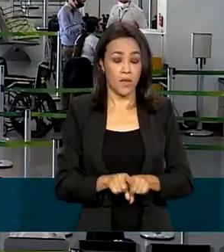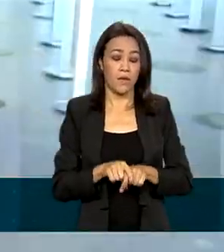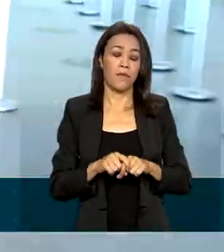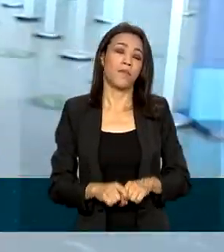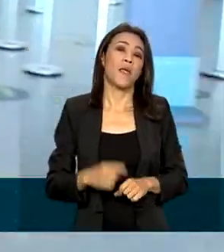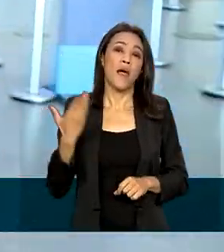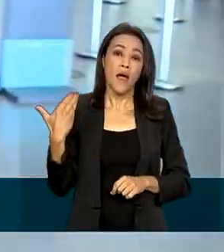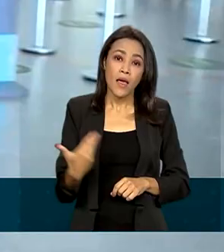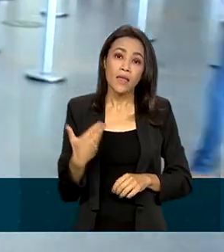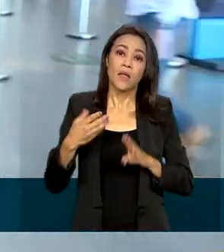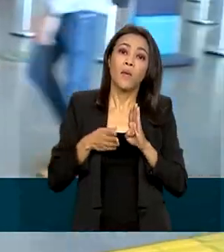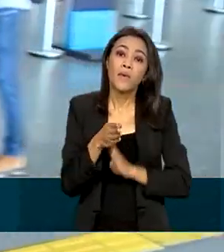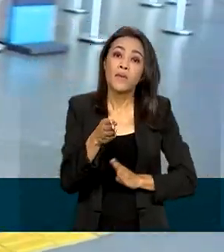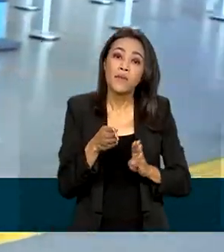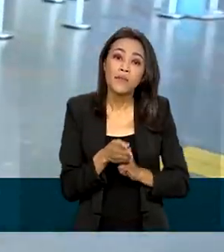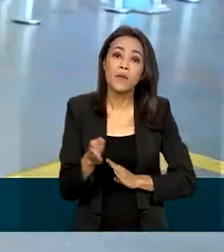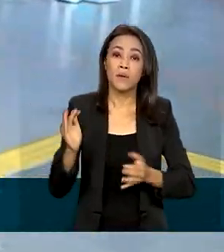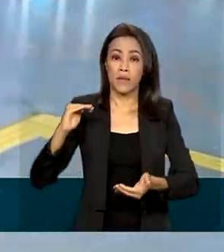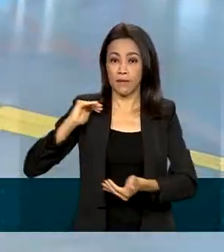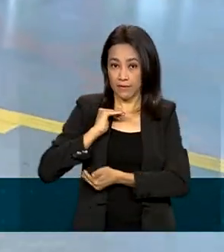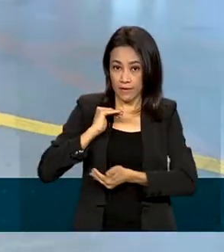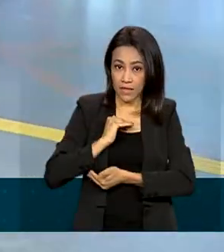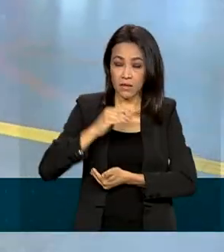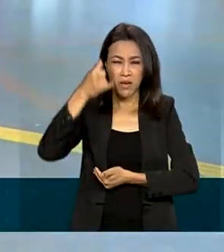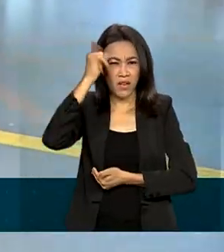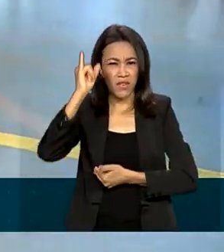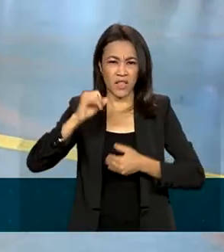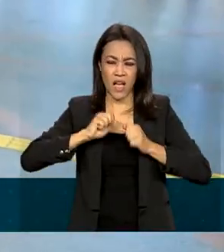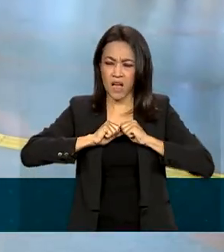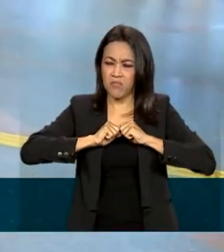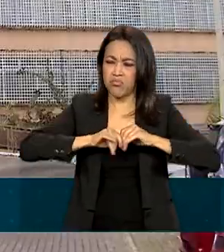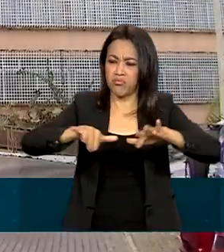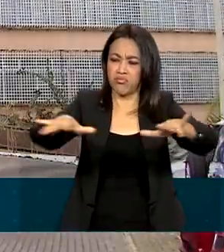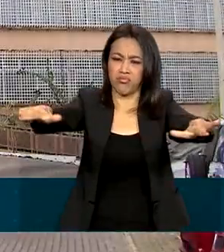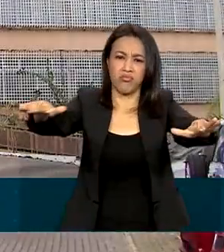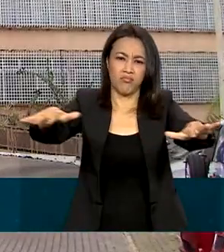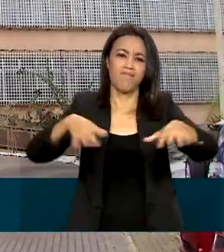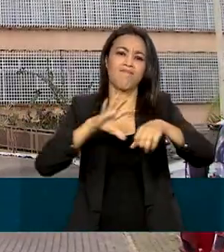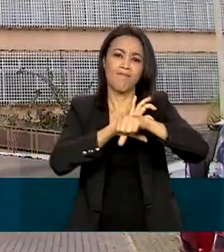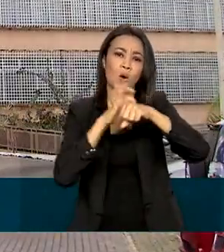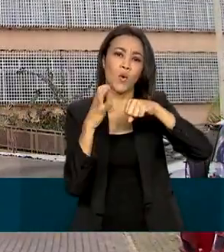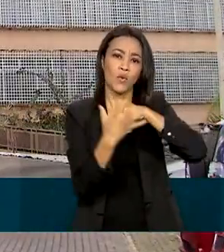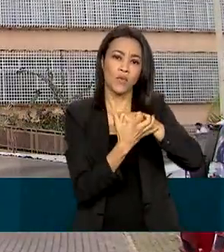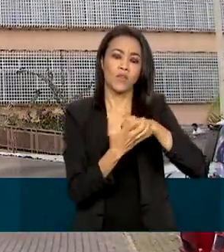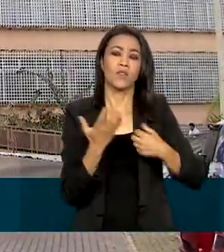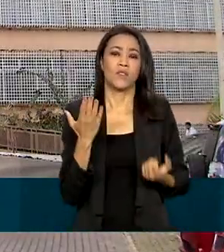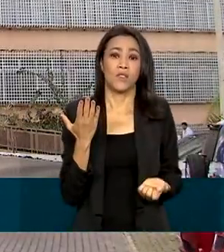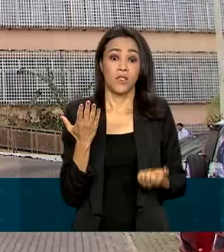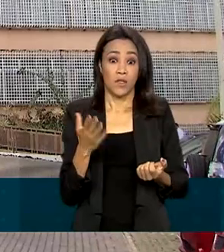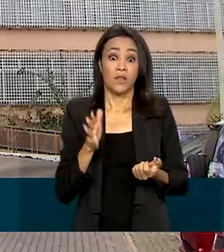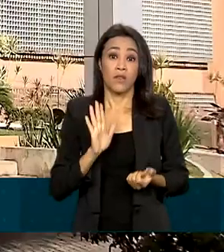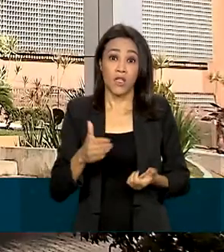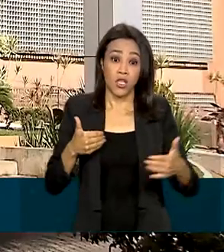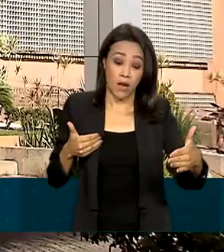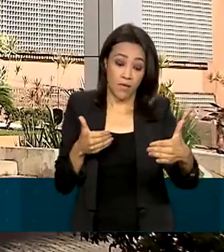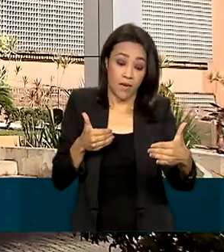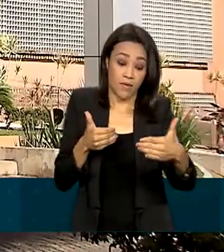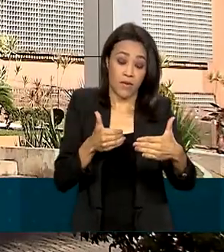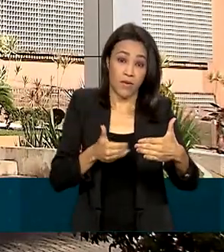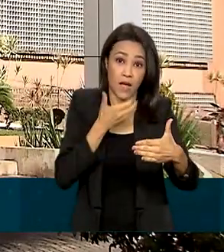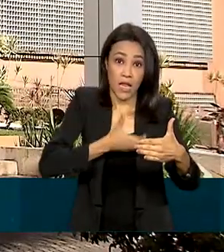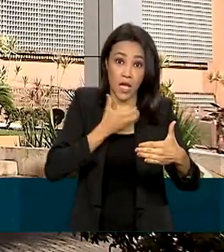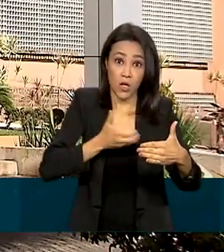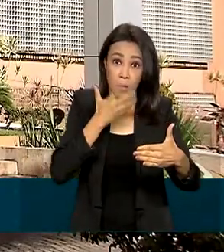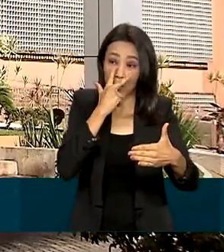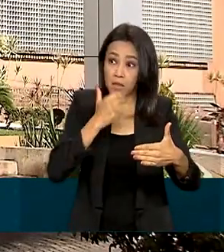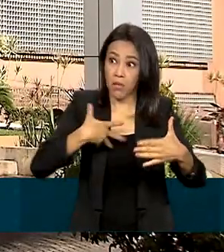recomendação da Anvisa pra evitar a disseminação do vírus da Covid-19, já que, geralmente, vai chegando no final do ano, os casos